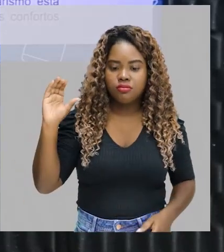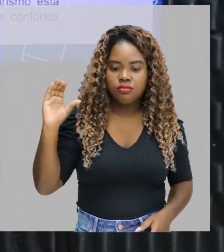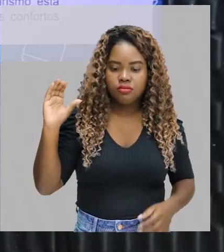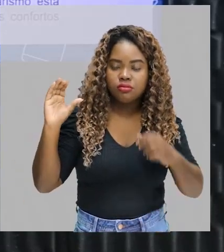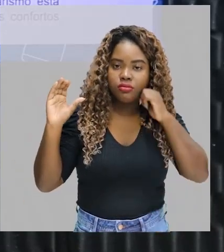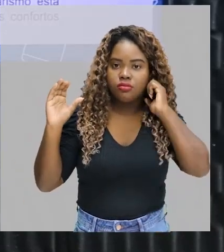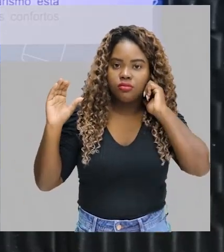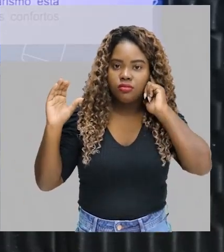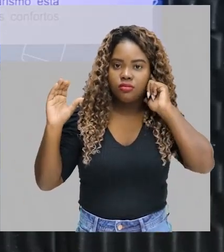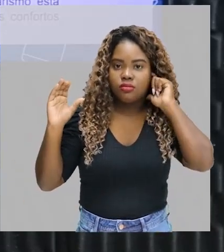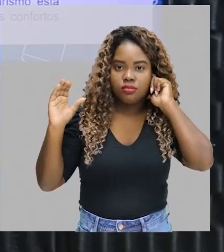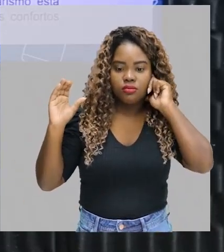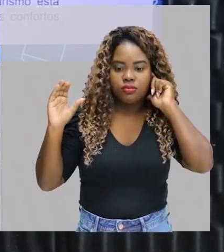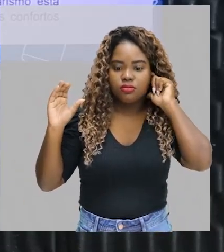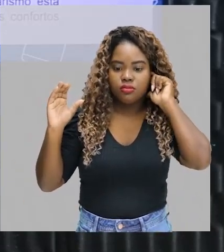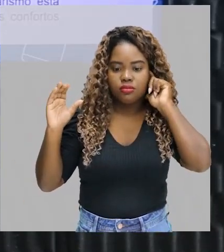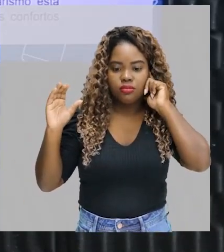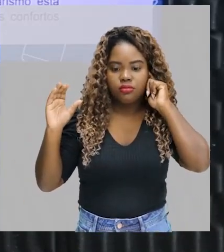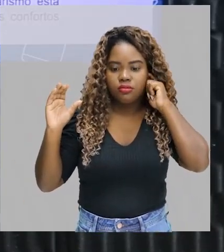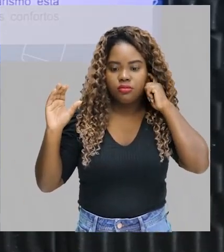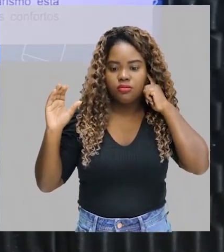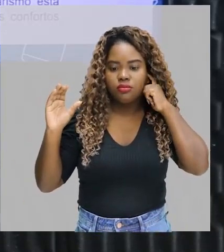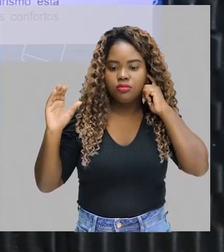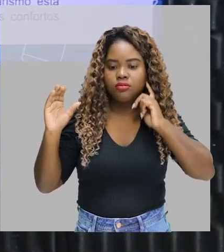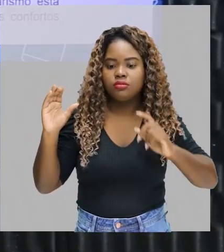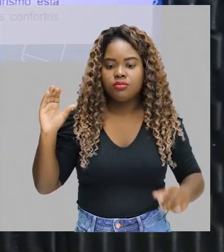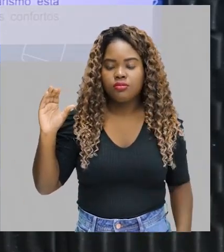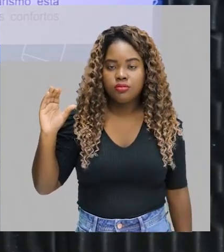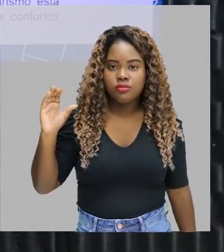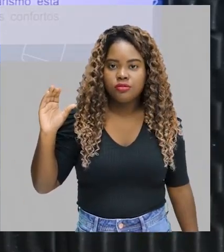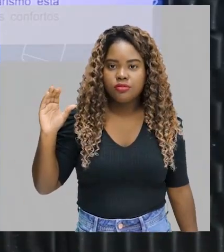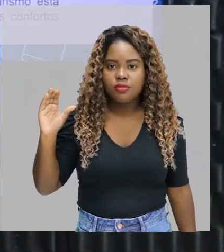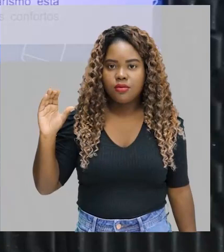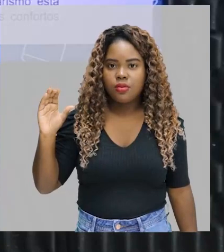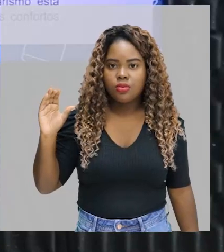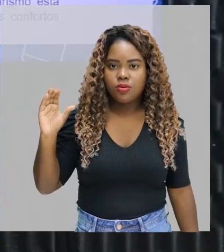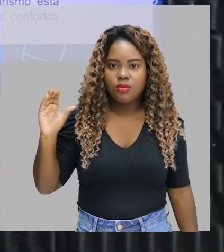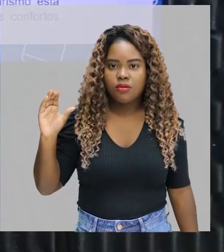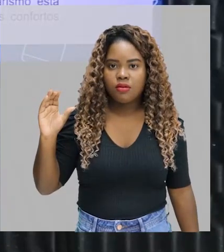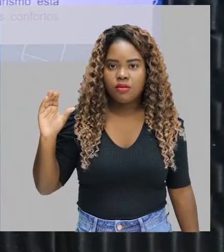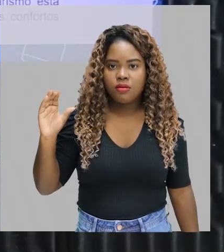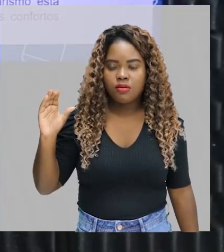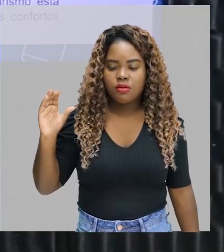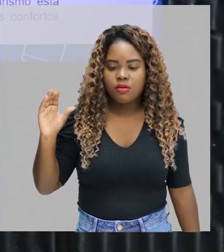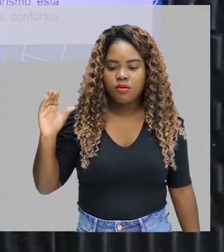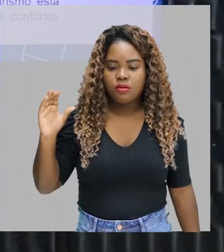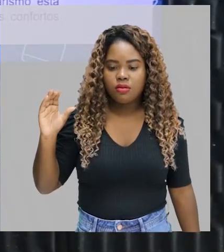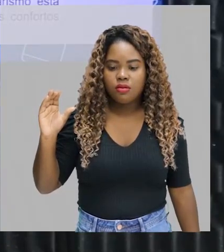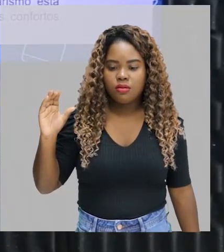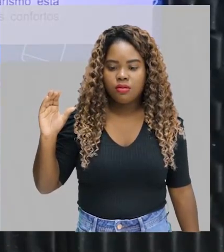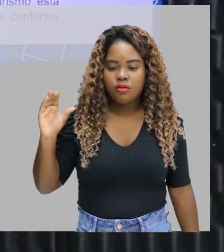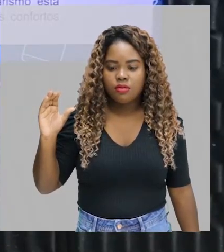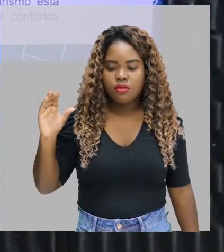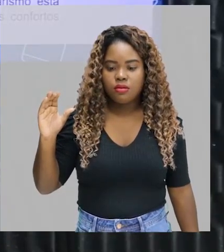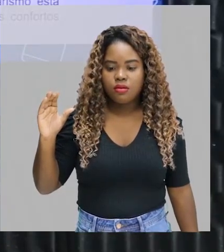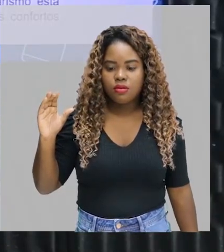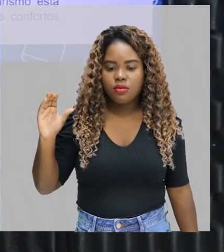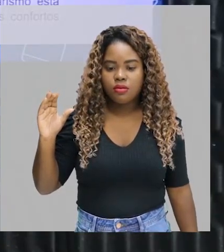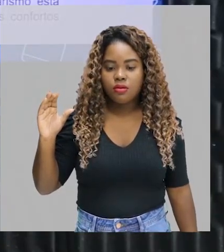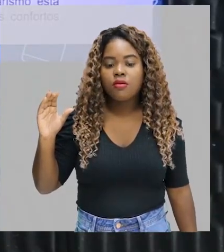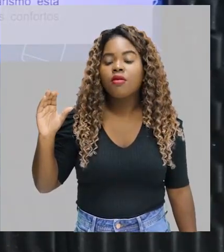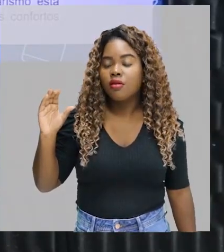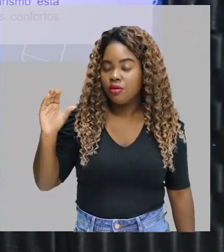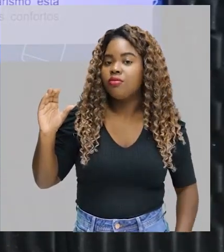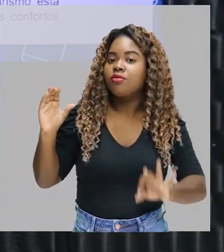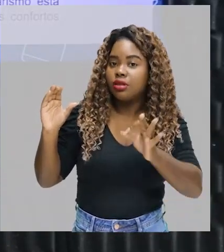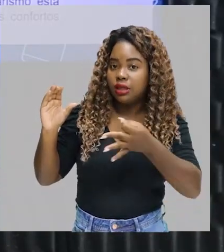Letra C. Pessoas que têm gasto calórico alto são consideradas sedentárias ou com hábitos sedentários? Essa